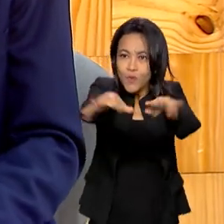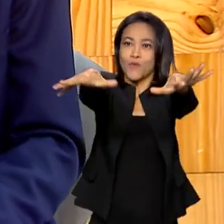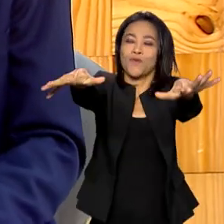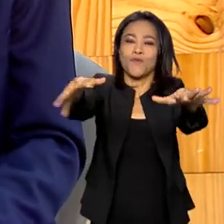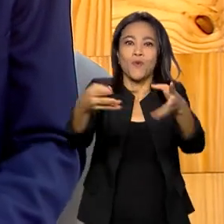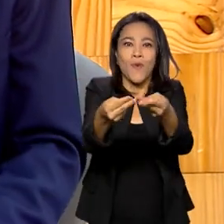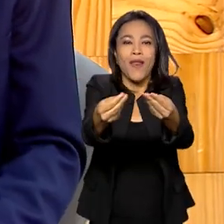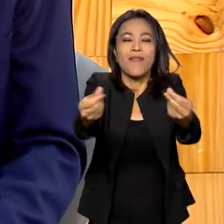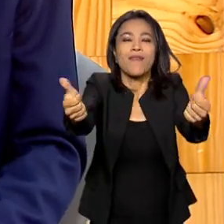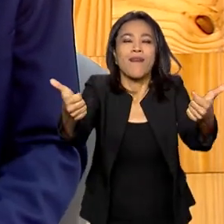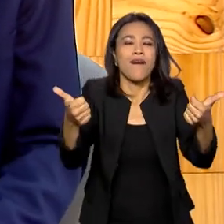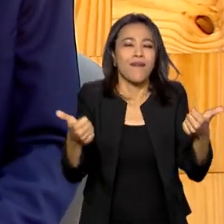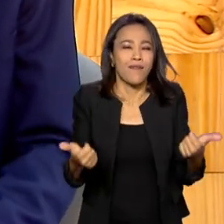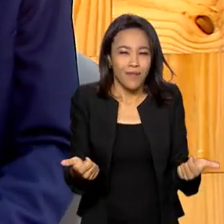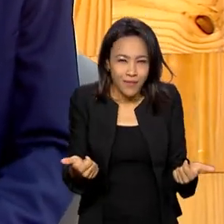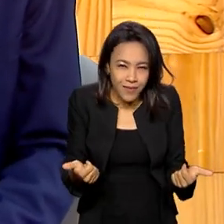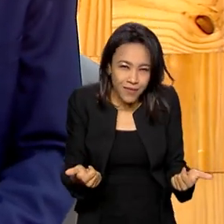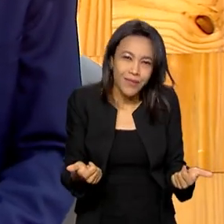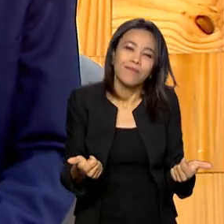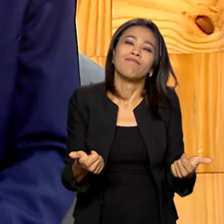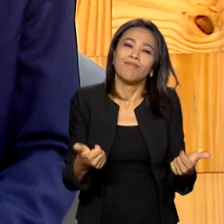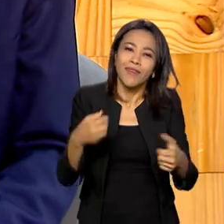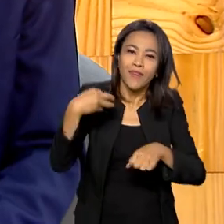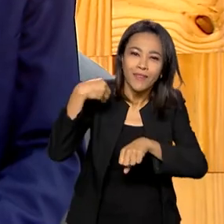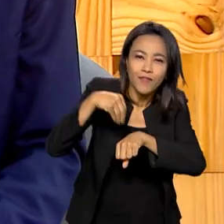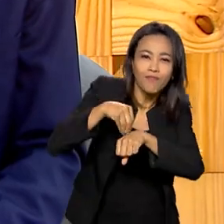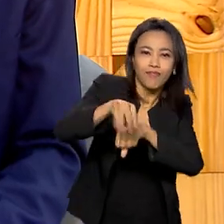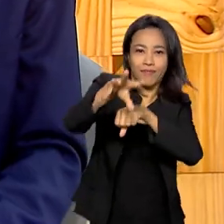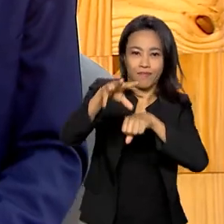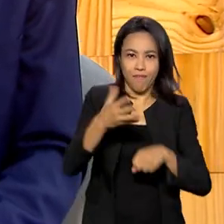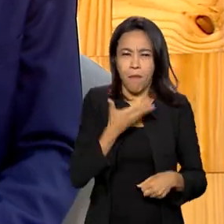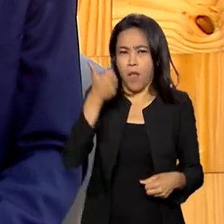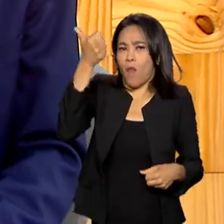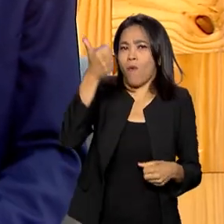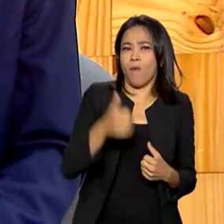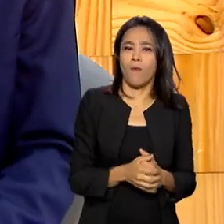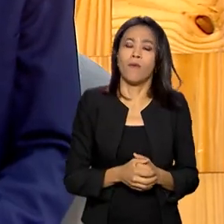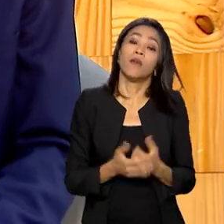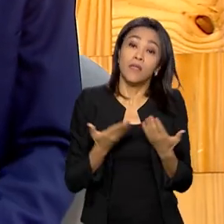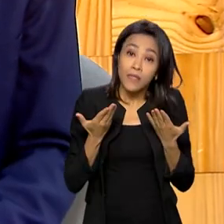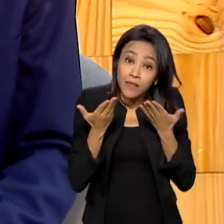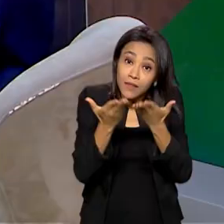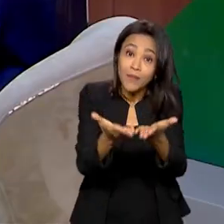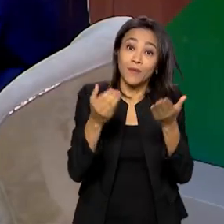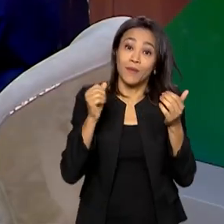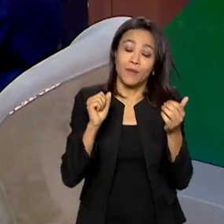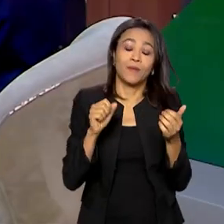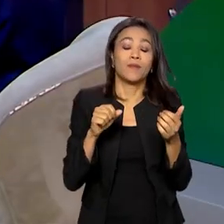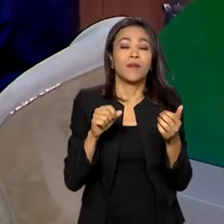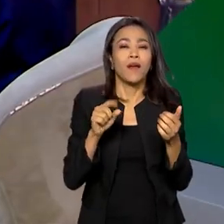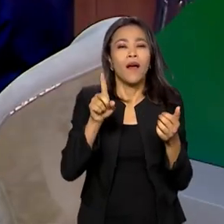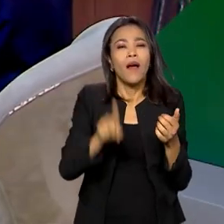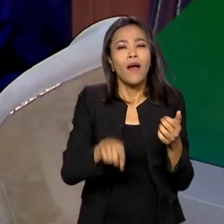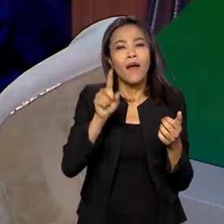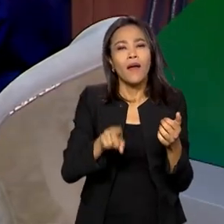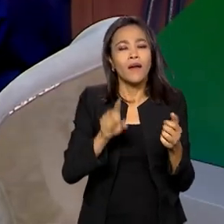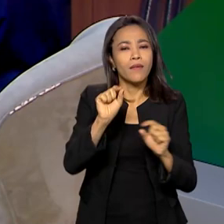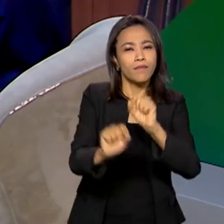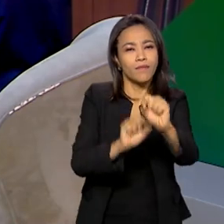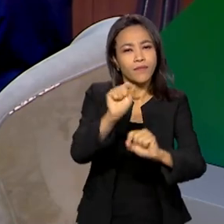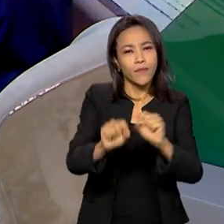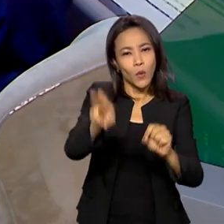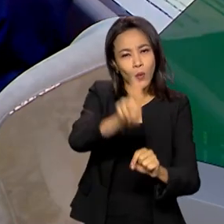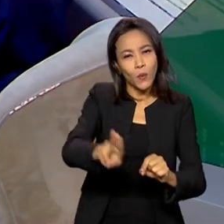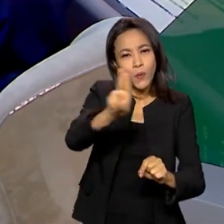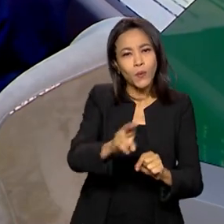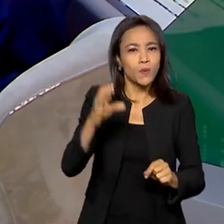transmissão muito melhor. Inclusive, isso foi o que impulsionou, digamos, a utilização do